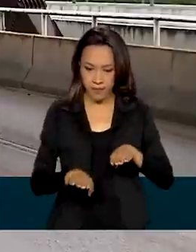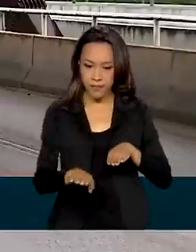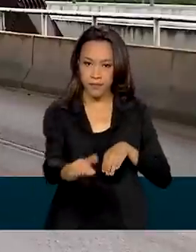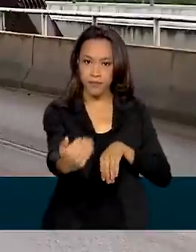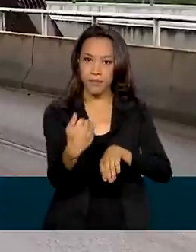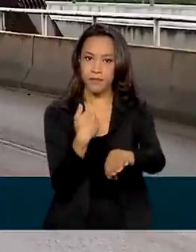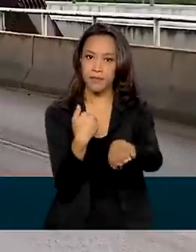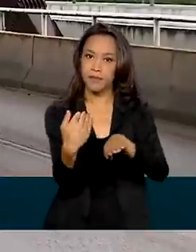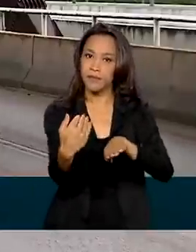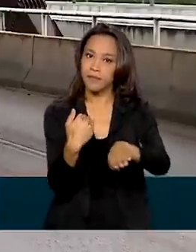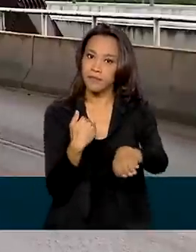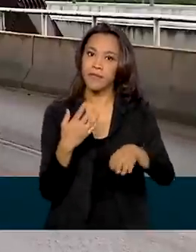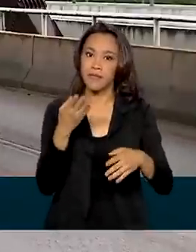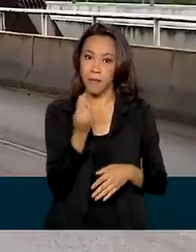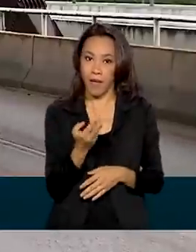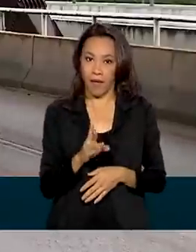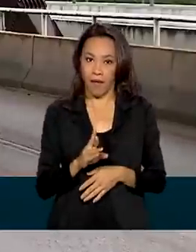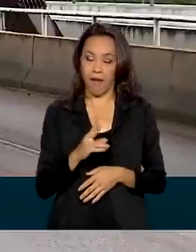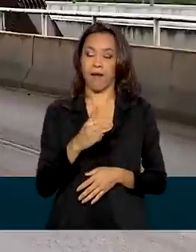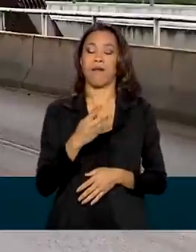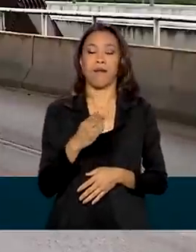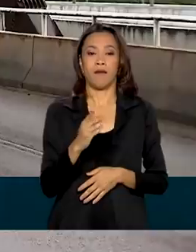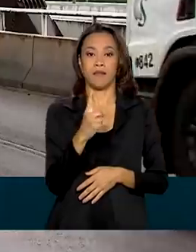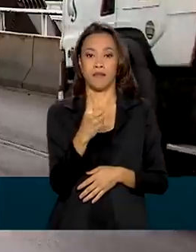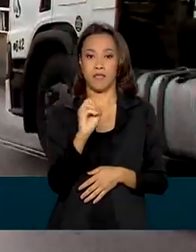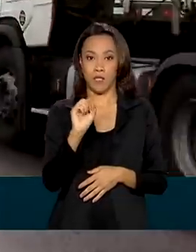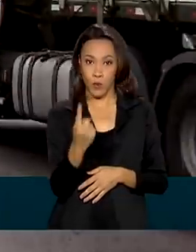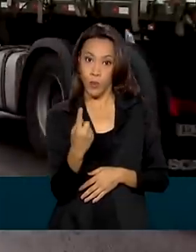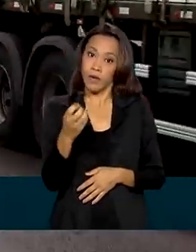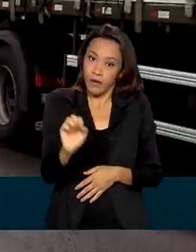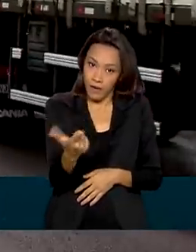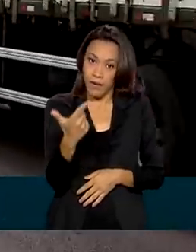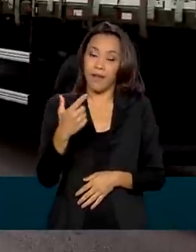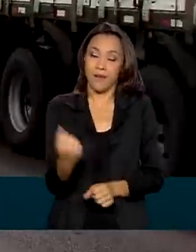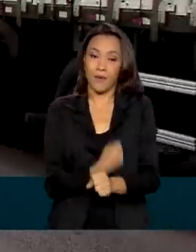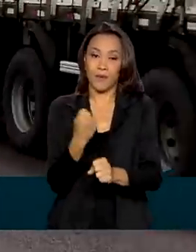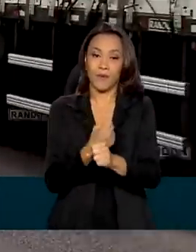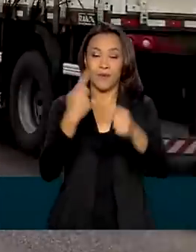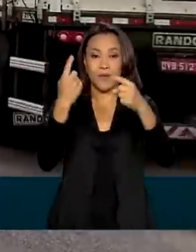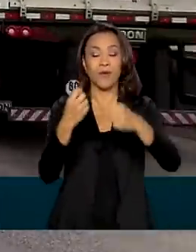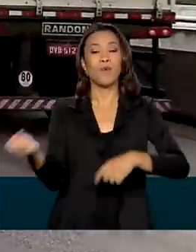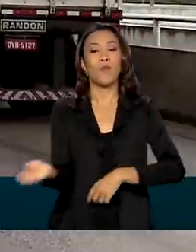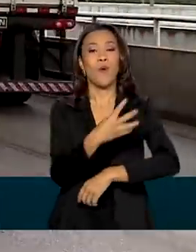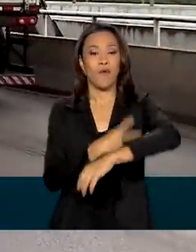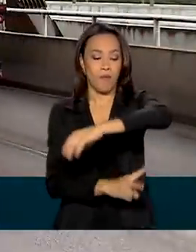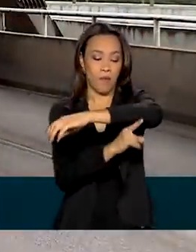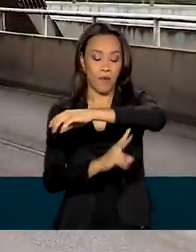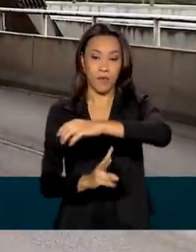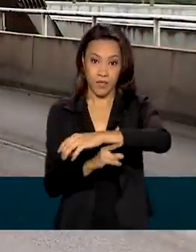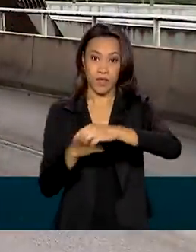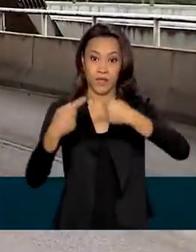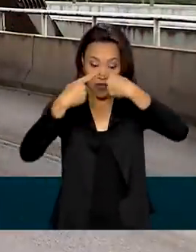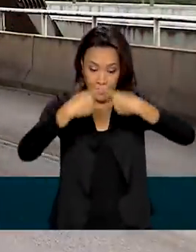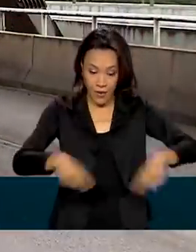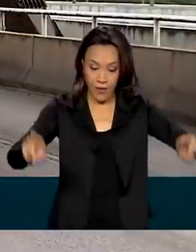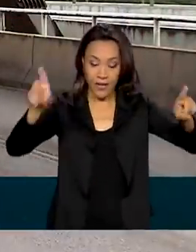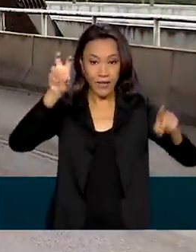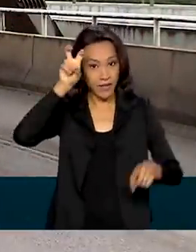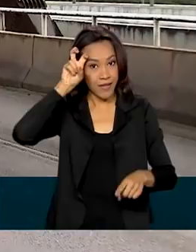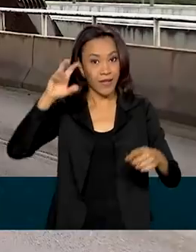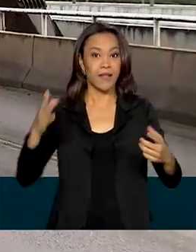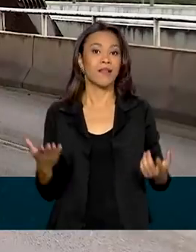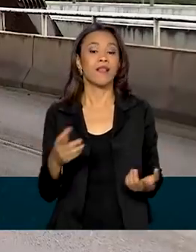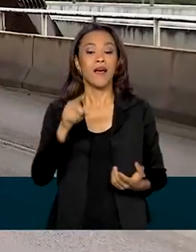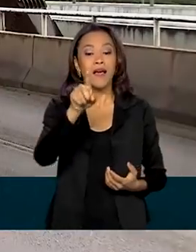-101 e, claro, a construção de uma nova ponte que será inaugurada nesta quinta-feira, interligando as cidades